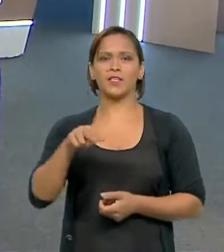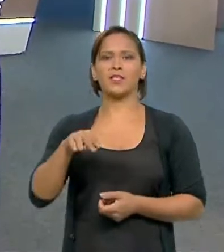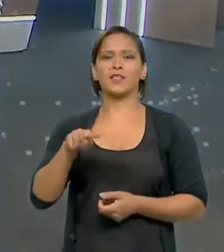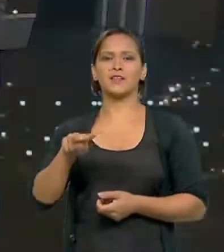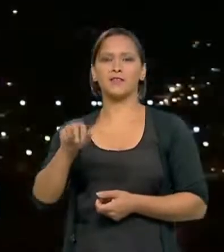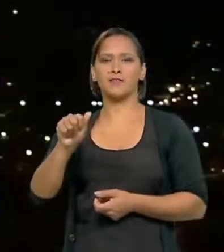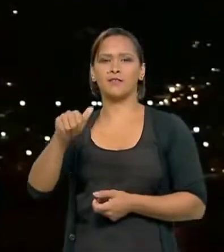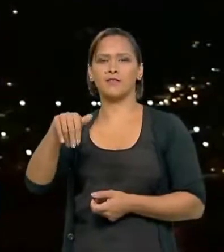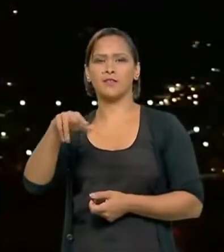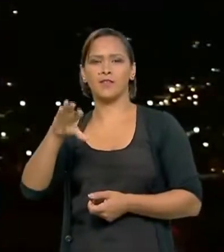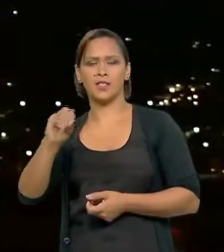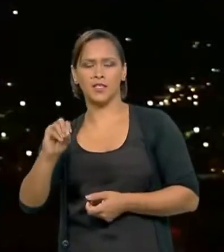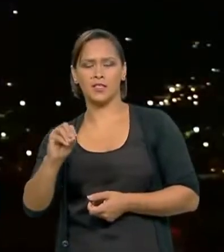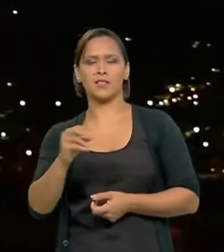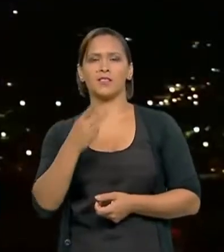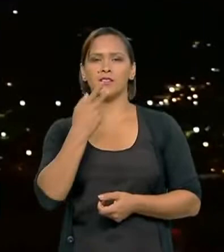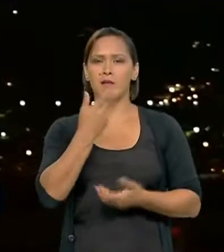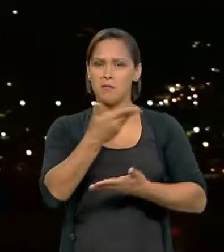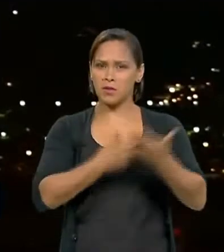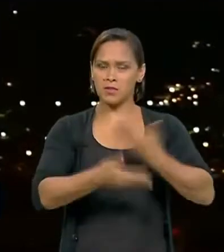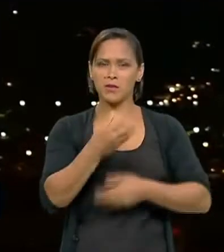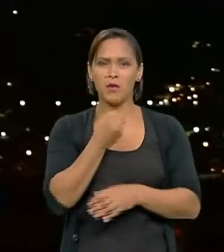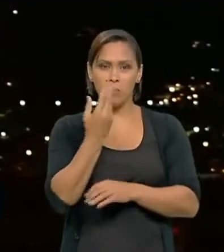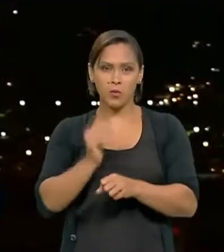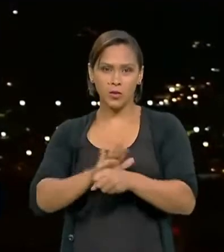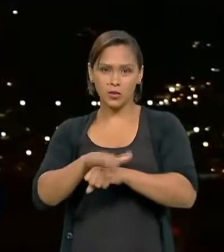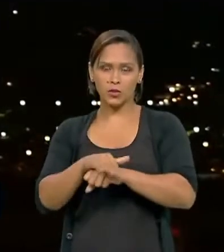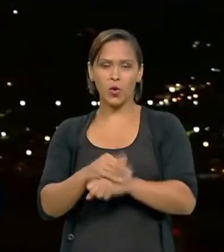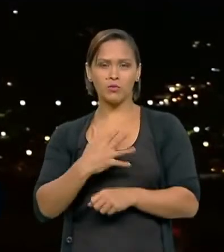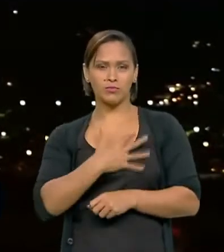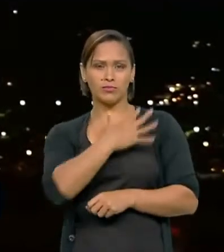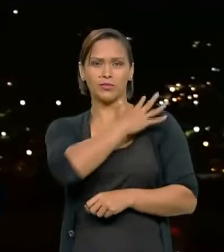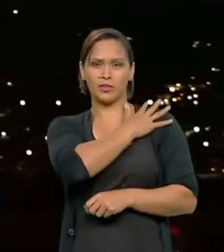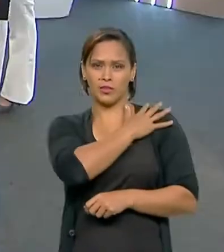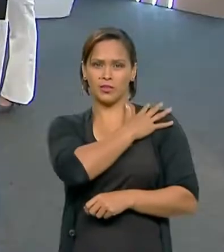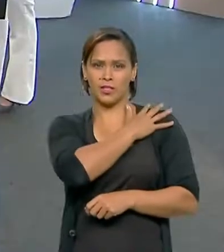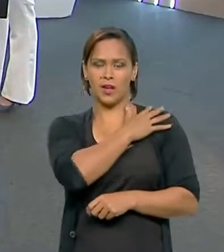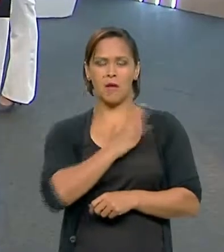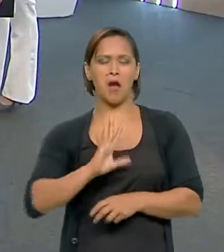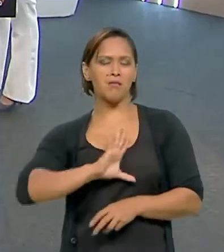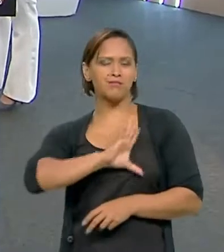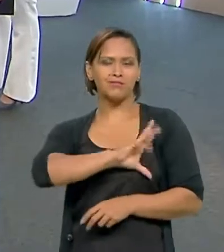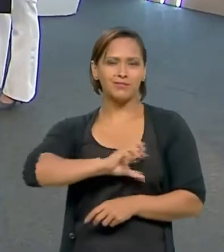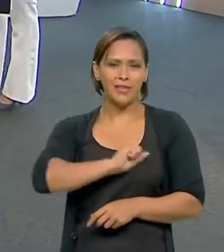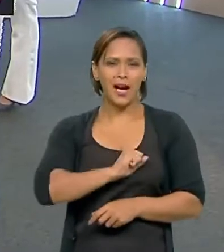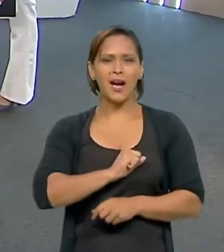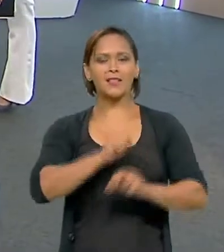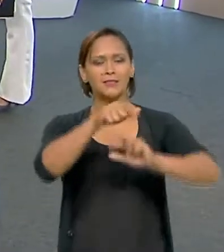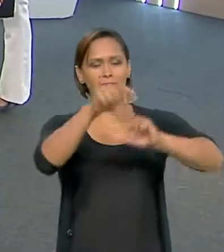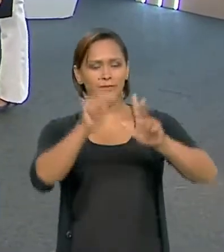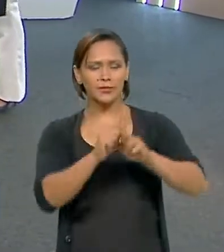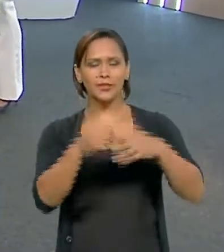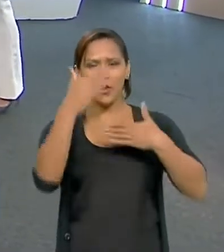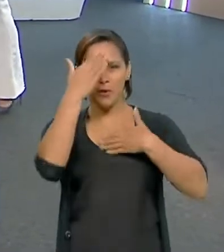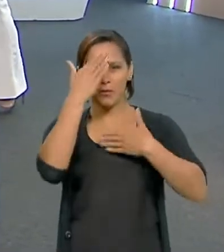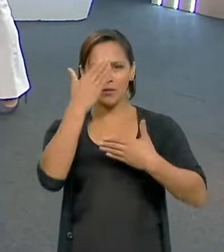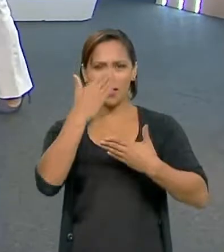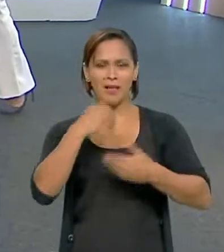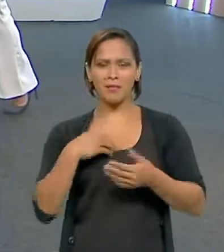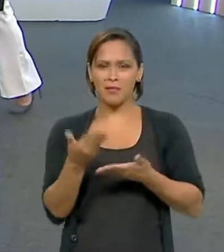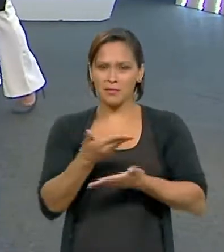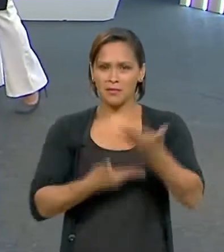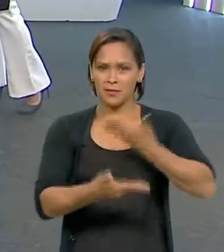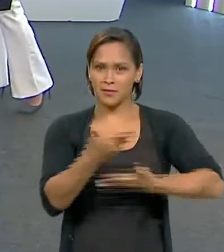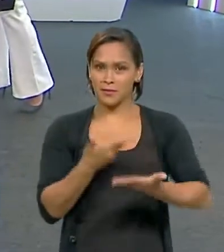Ivanice Carme, obrigada pela participação de vocês. Boa noite, general Heleno. Boa noite, Sem Censura. Amando o programa, parabéns à TV Brasil. Muito obrigada, Ivanice, pela sua